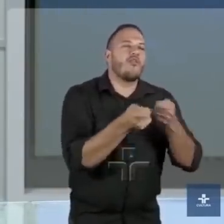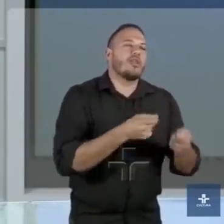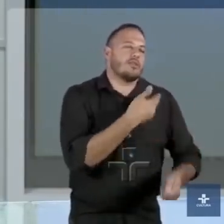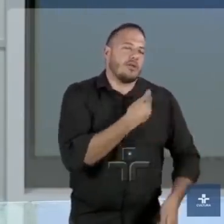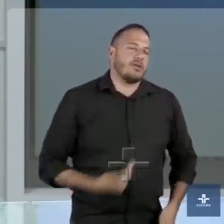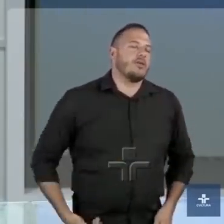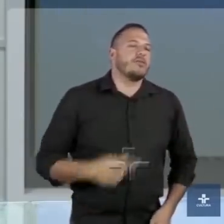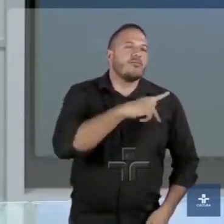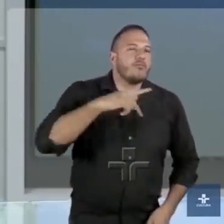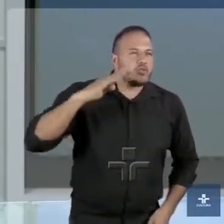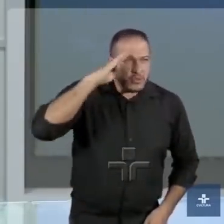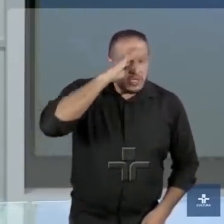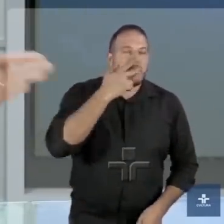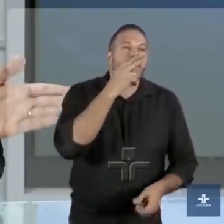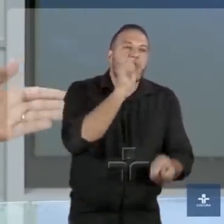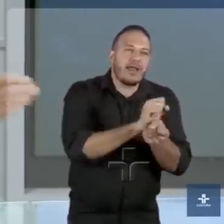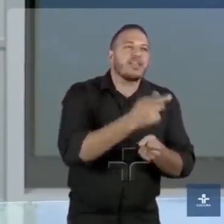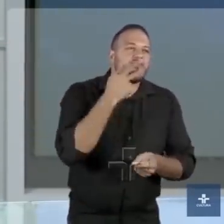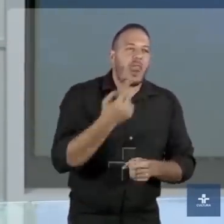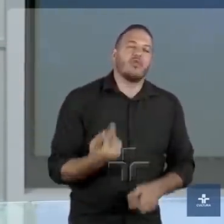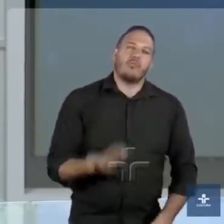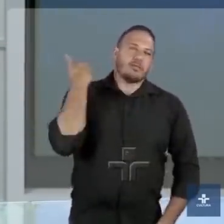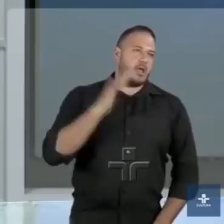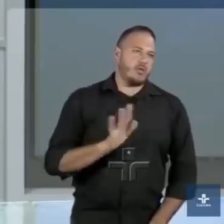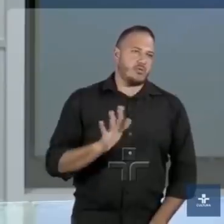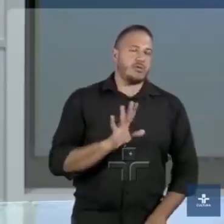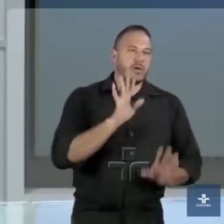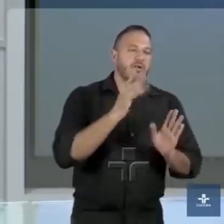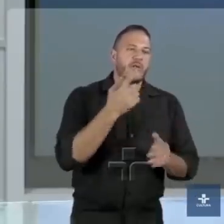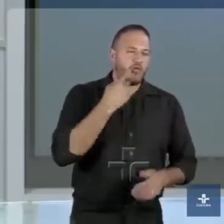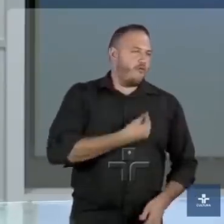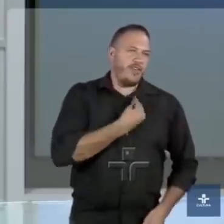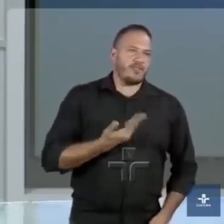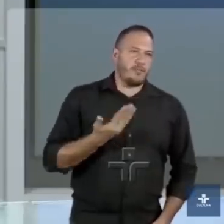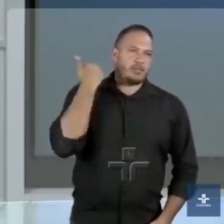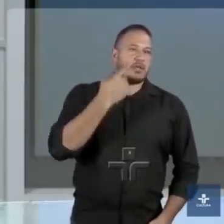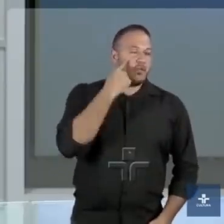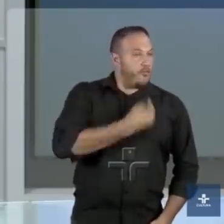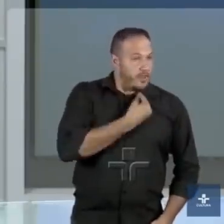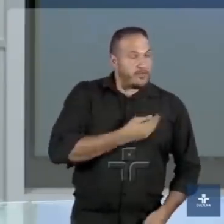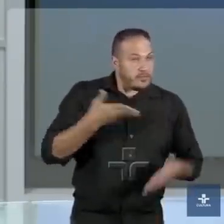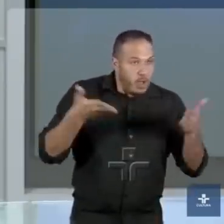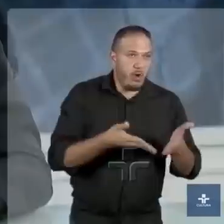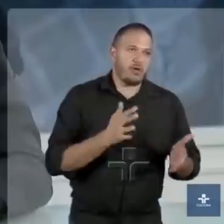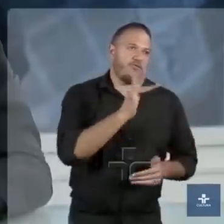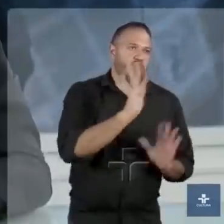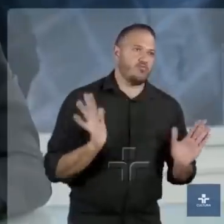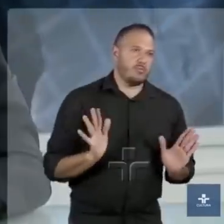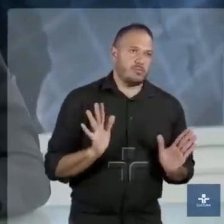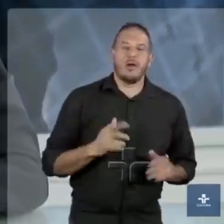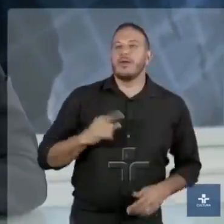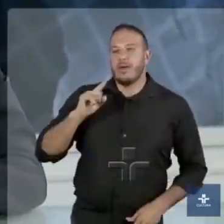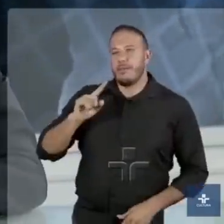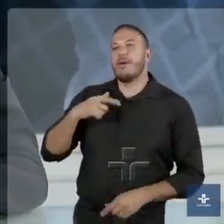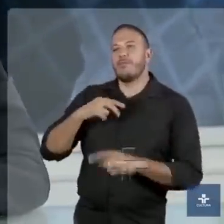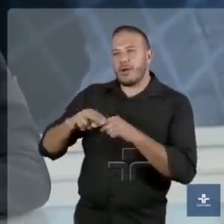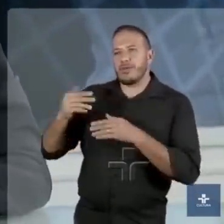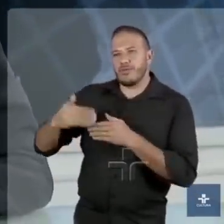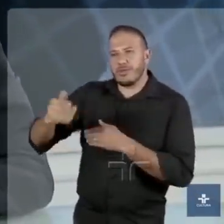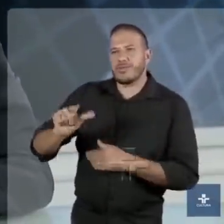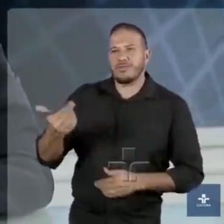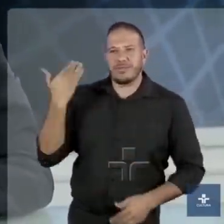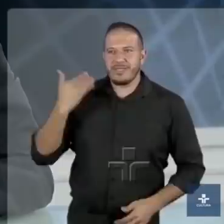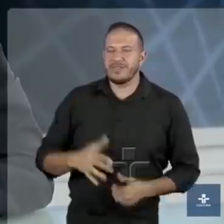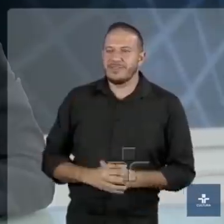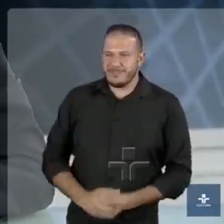quem é da base dele tem que parar de falar mal do passado, que o povo não vive de passado, vive no presente. Mas nós fizemos a consequência do passado. Nós